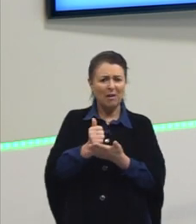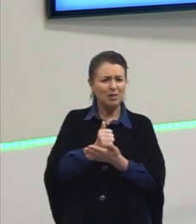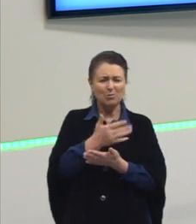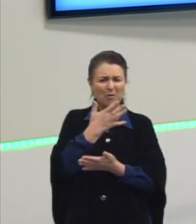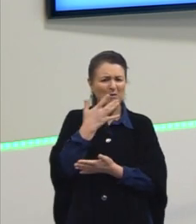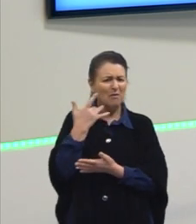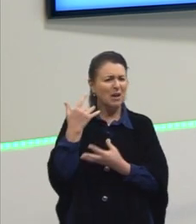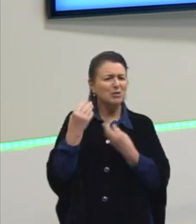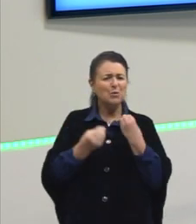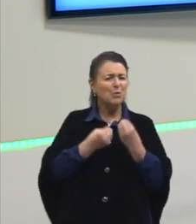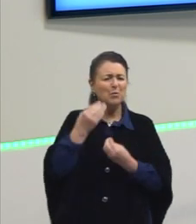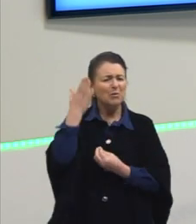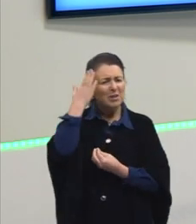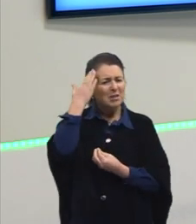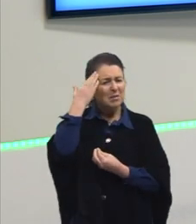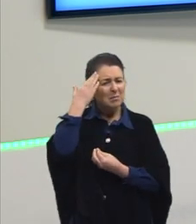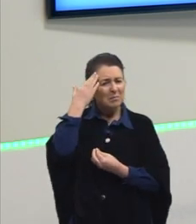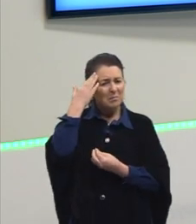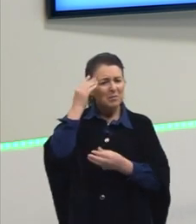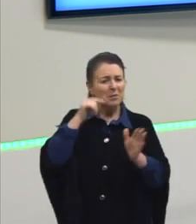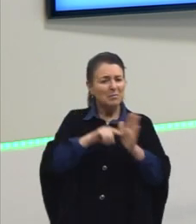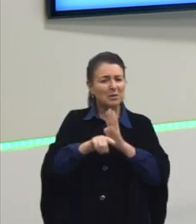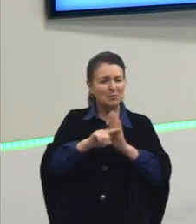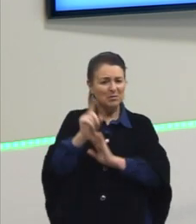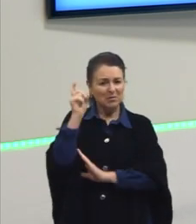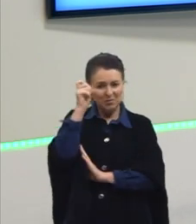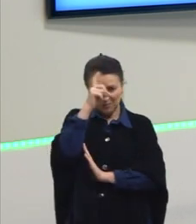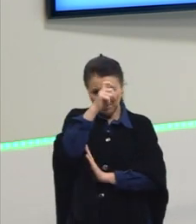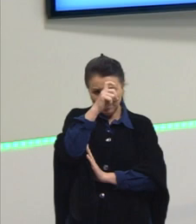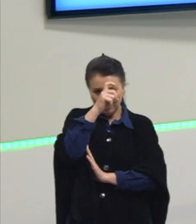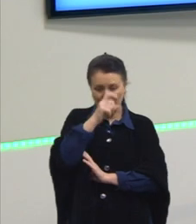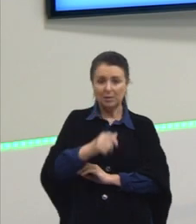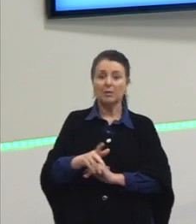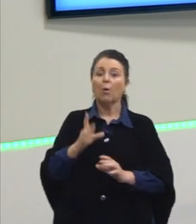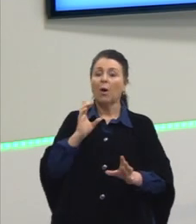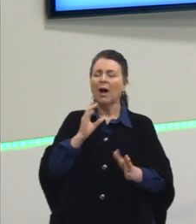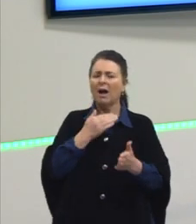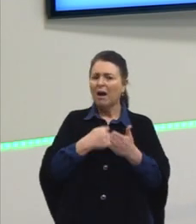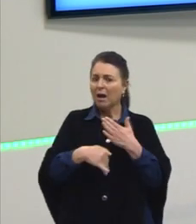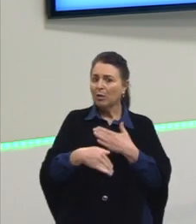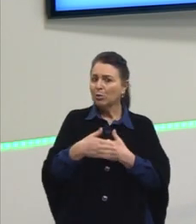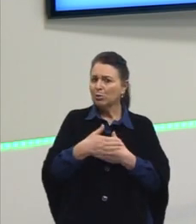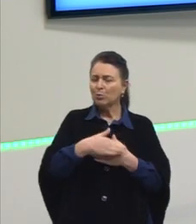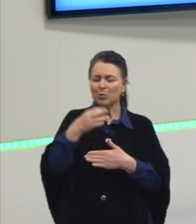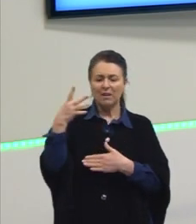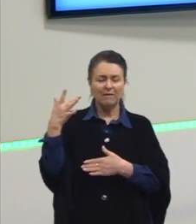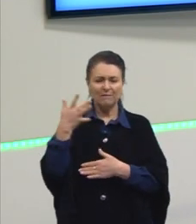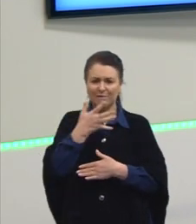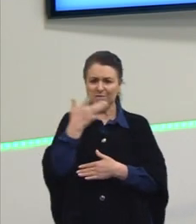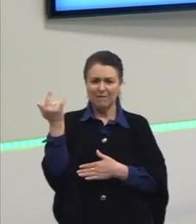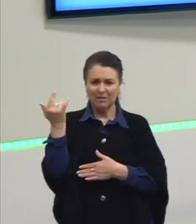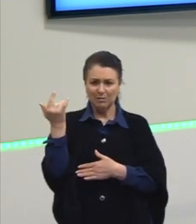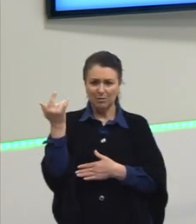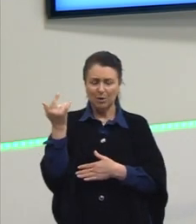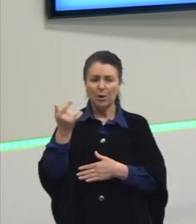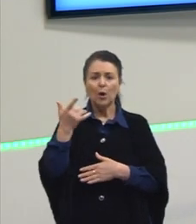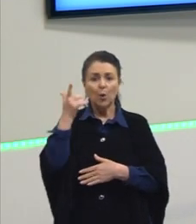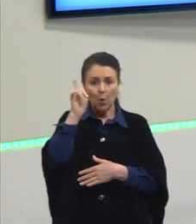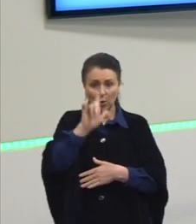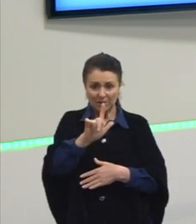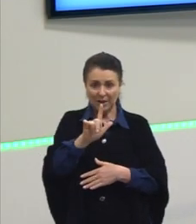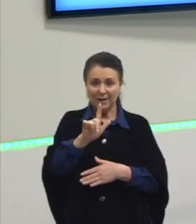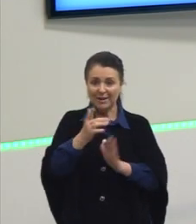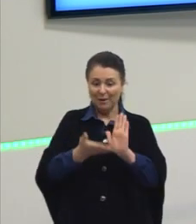aquilo? Então, acertar as questões que são fáceis também ajuda que vocês aumentem as